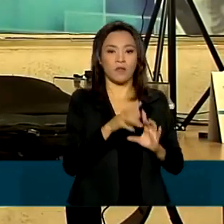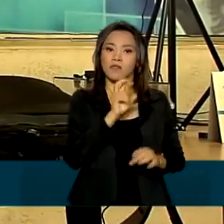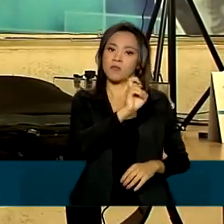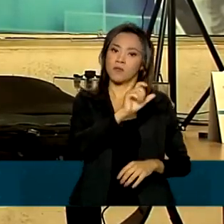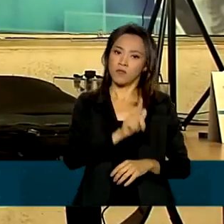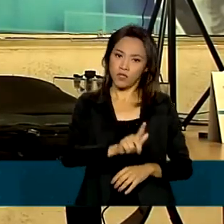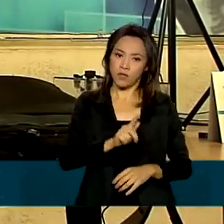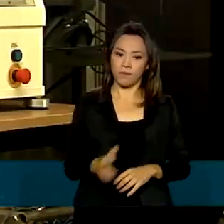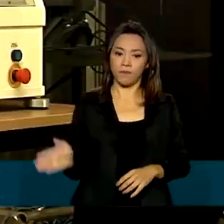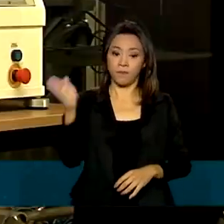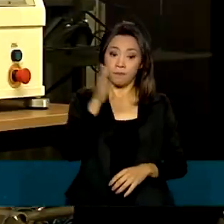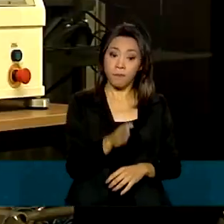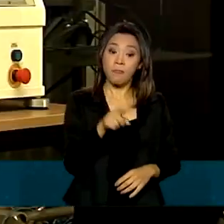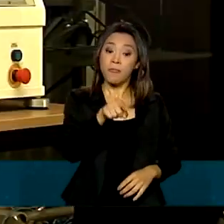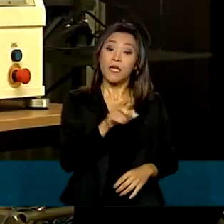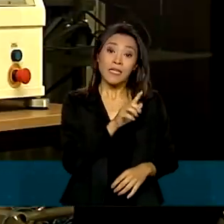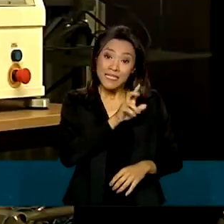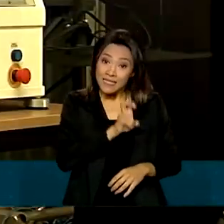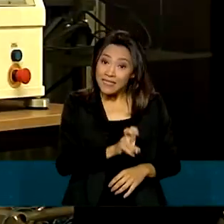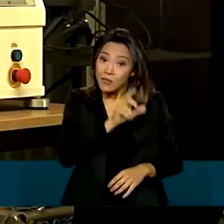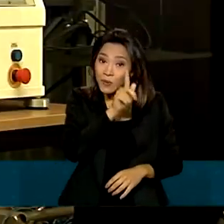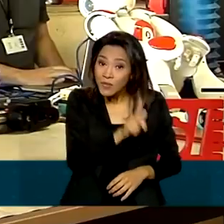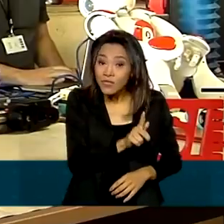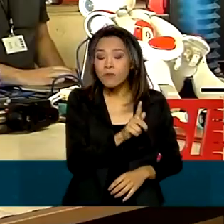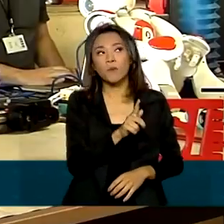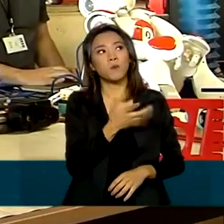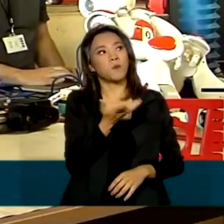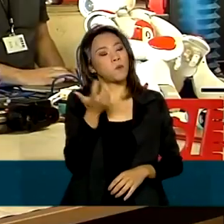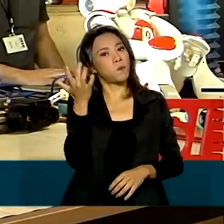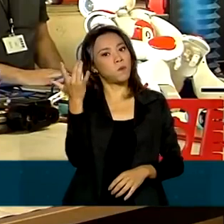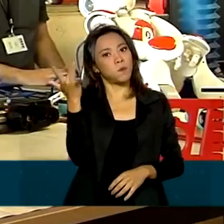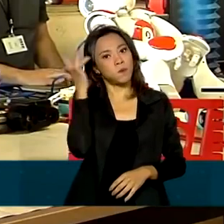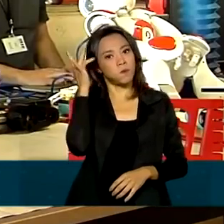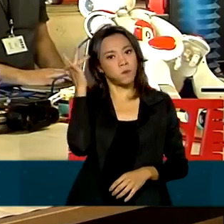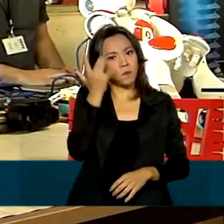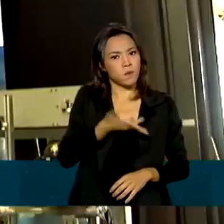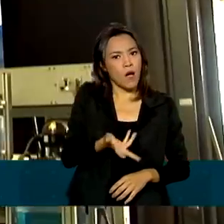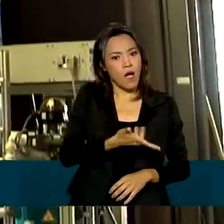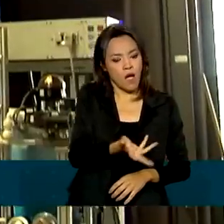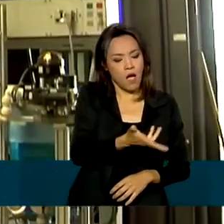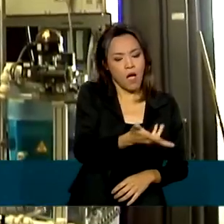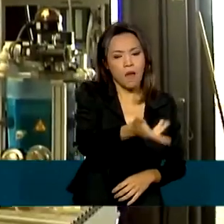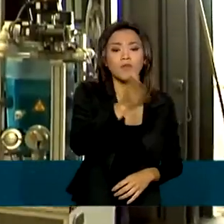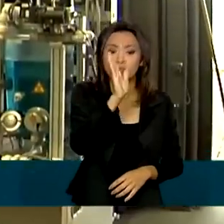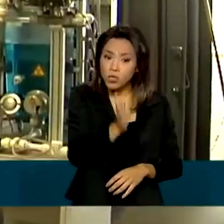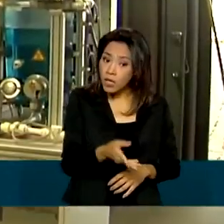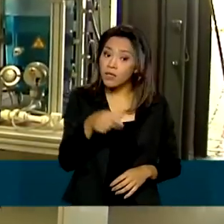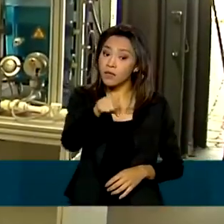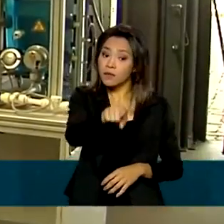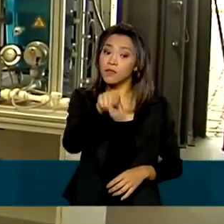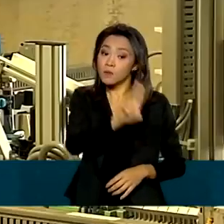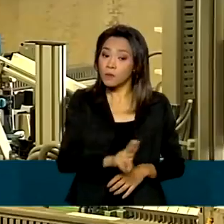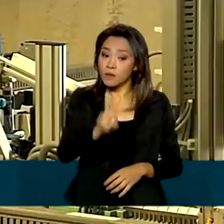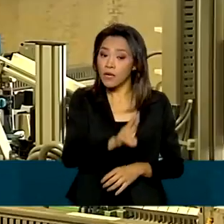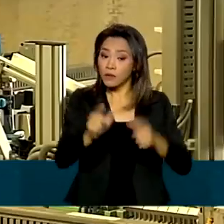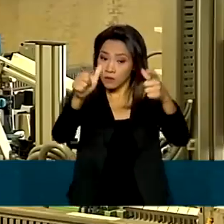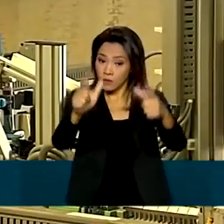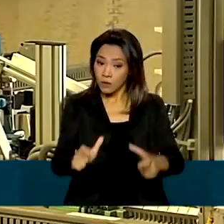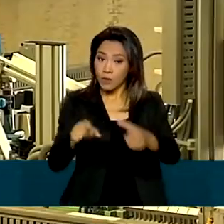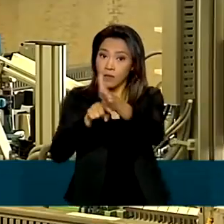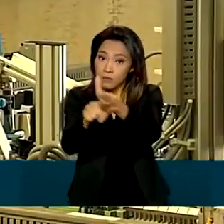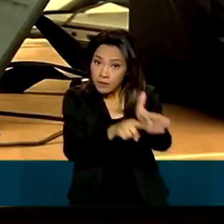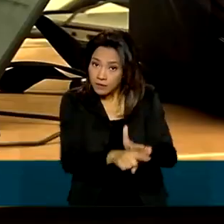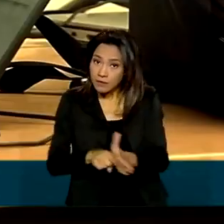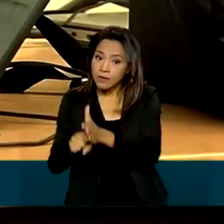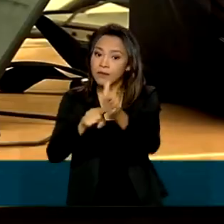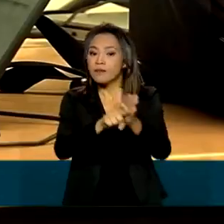5G, um tipo de conexão muito mais rápida, está em funcionamento no campus do Centro Universitário Facens.